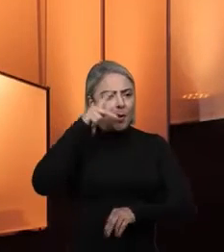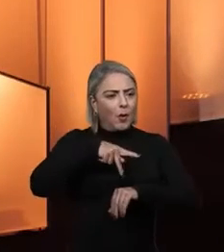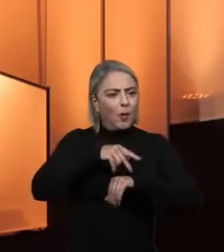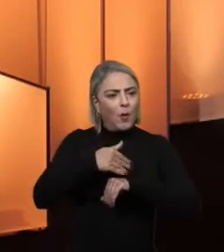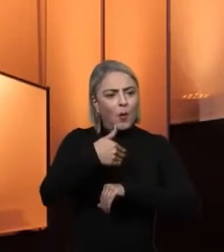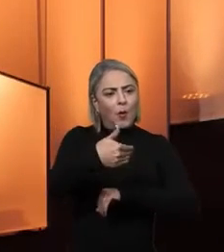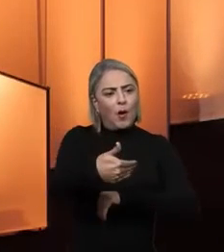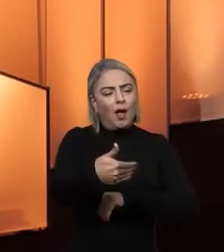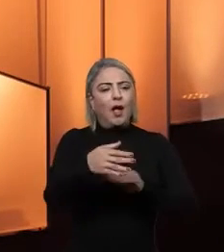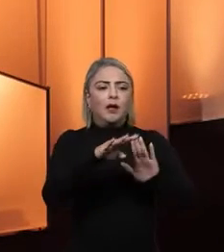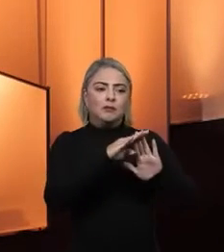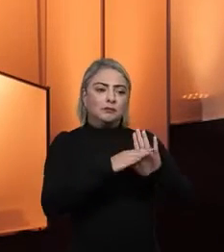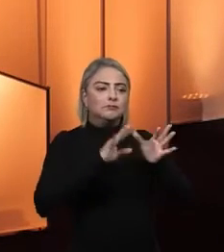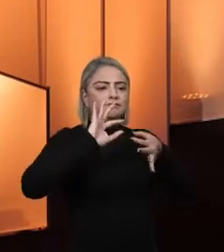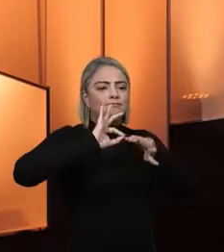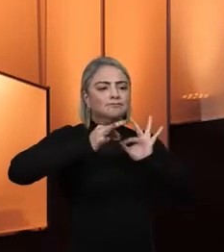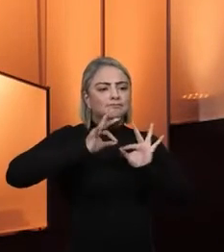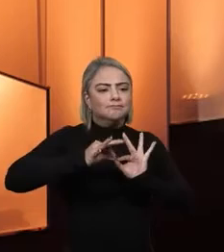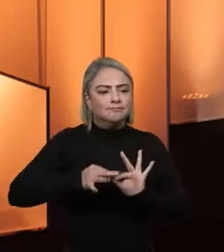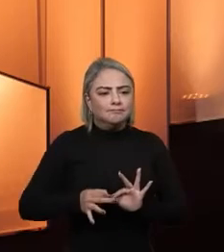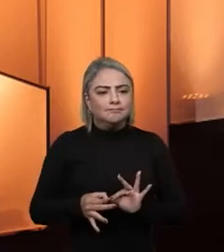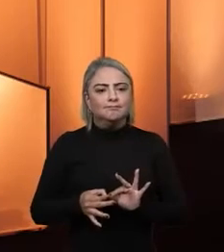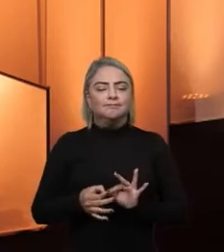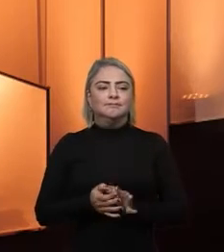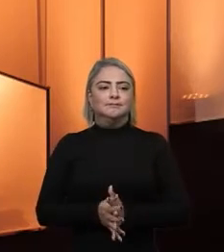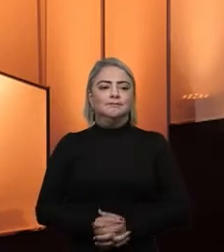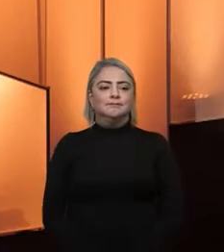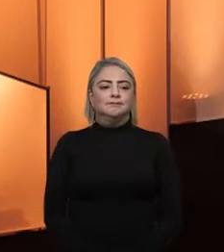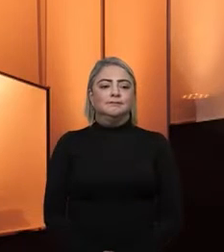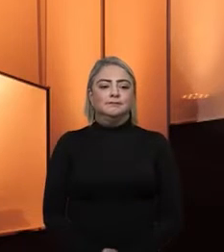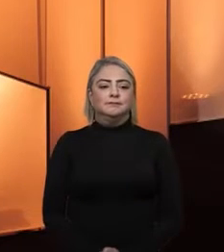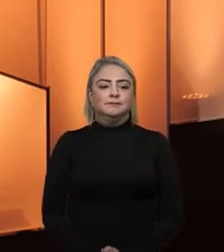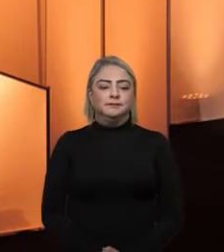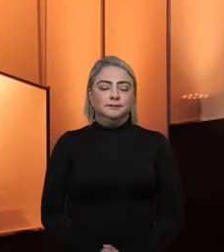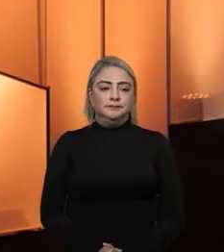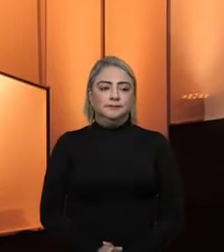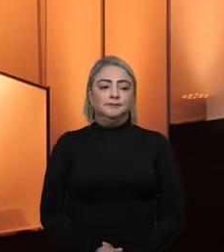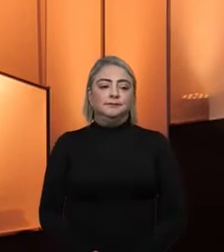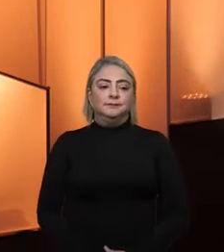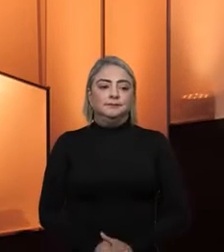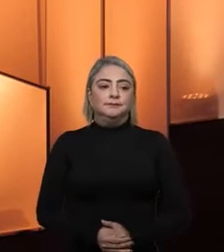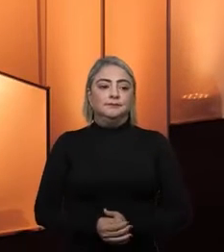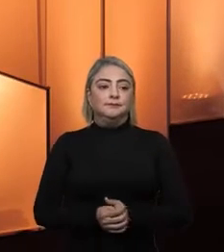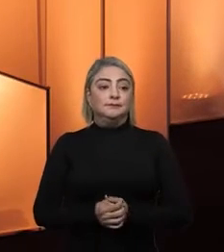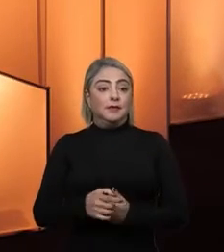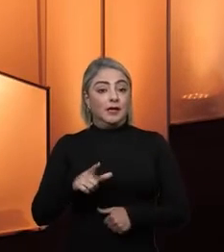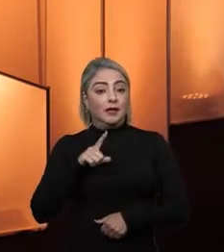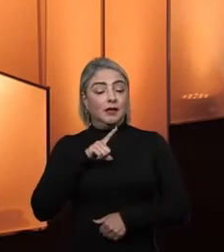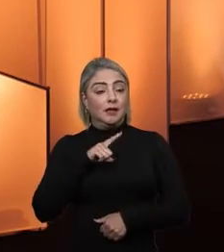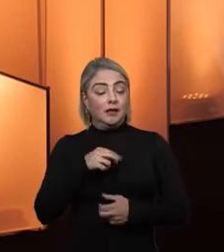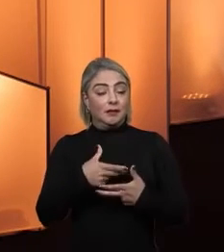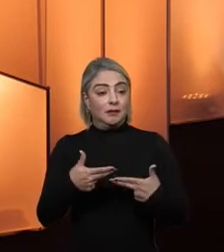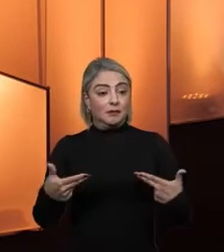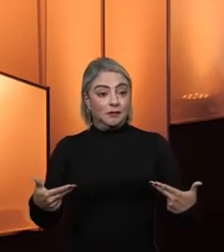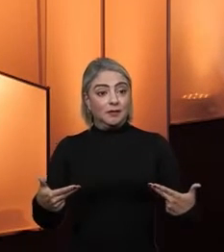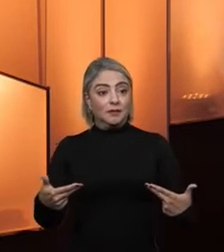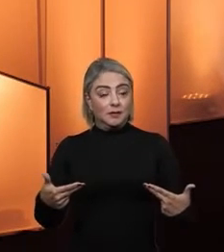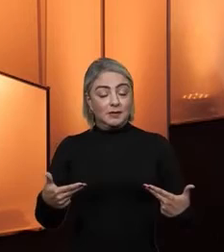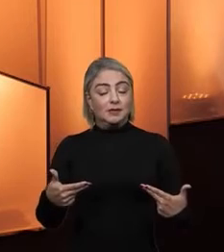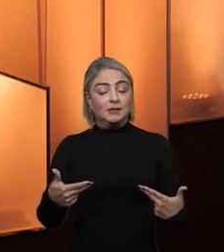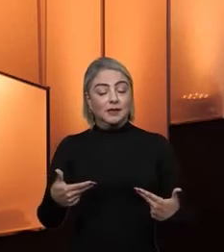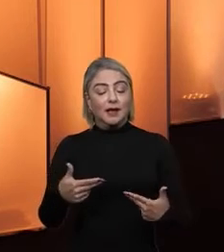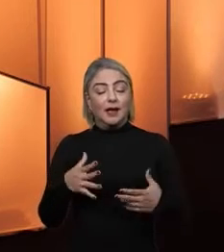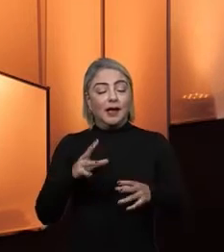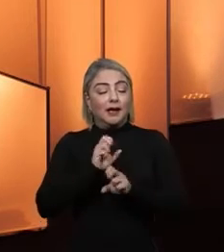programações de oficinas, mesas redondas e outras atrações. Aproveitem muito, tem muita coisa pela frente. Eu